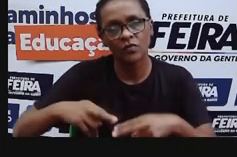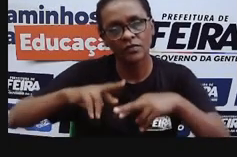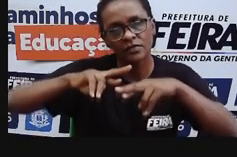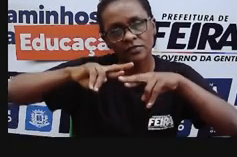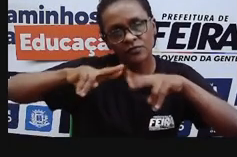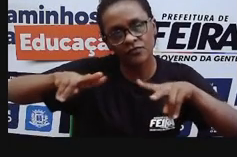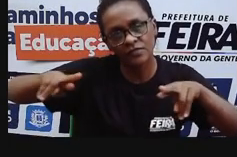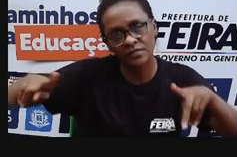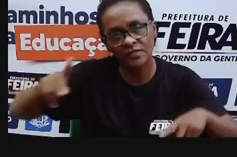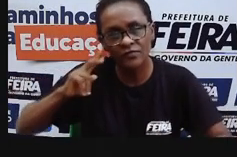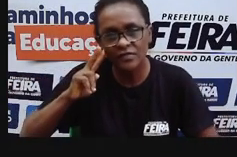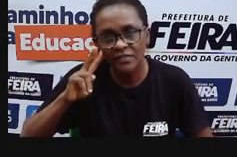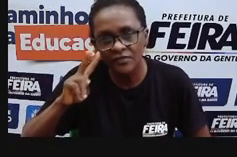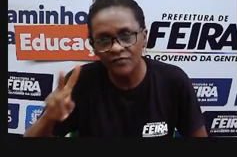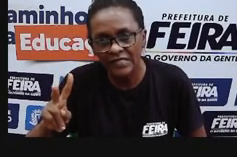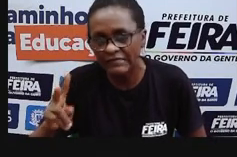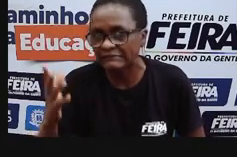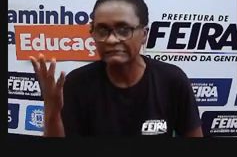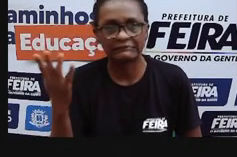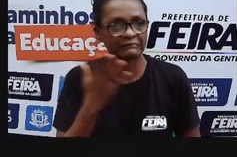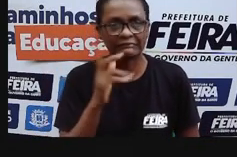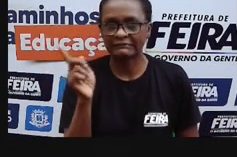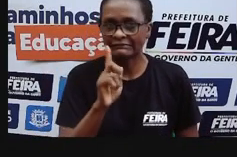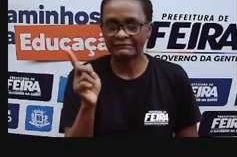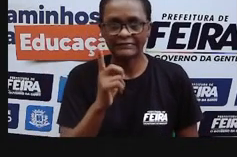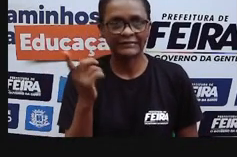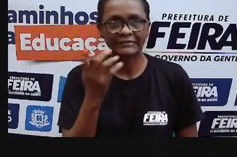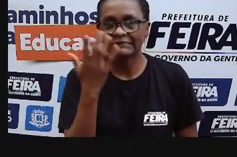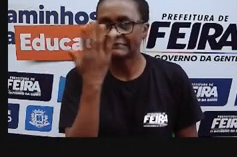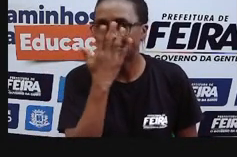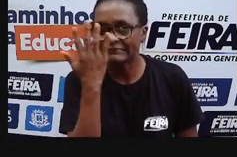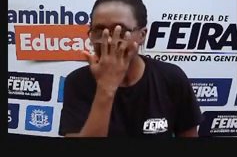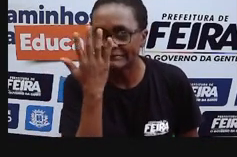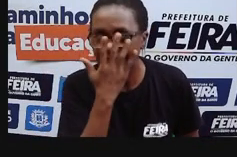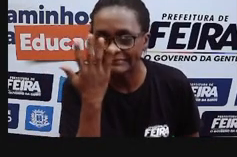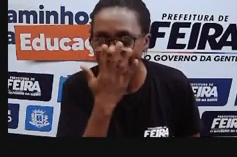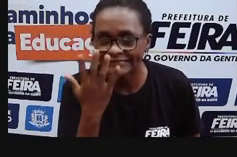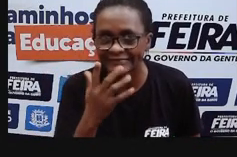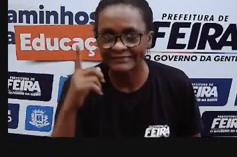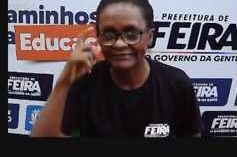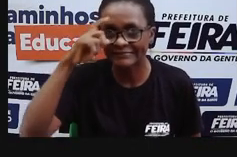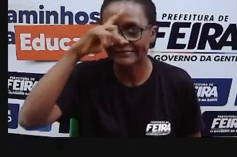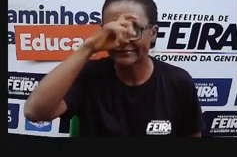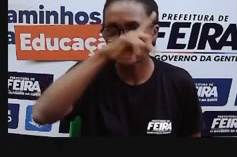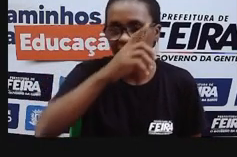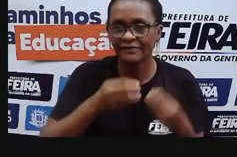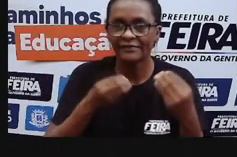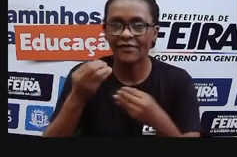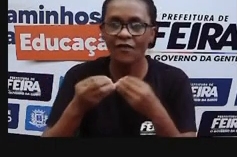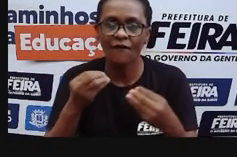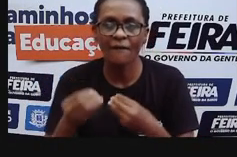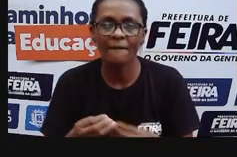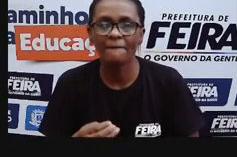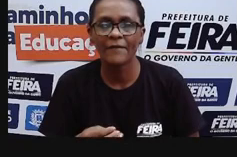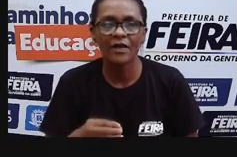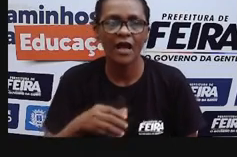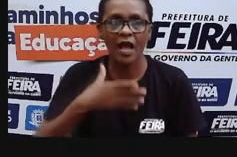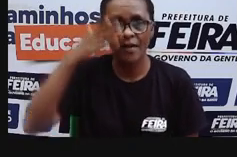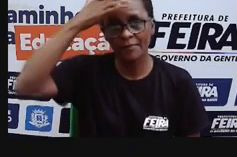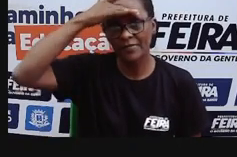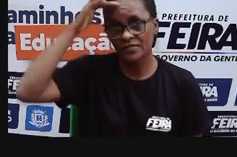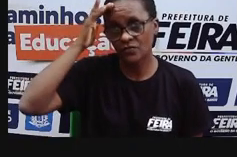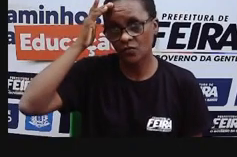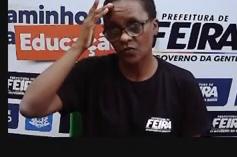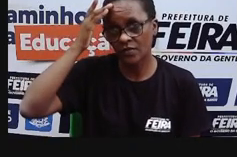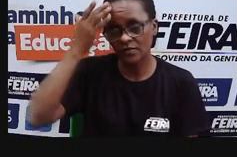aqui, nessa primeira imagem, o que está em amarelo seria a raiz de uma planta, certo? E o que está em branco,